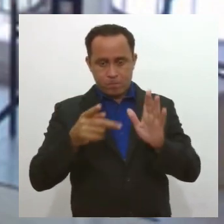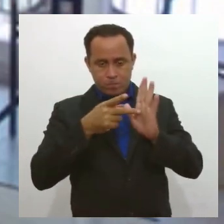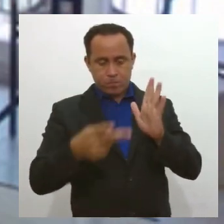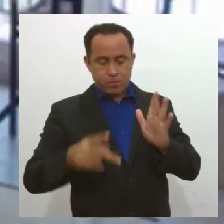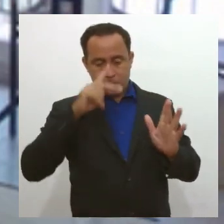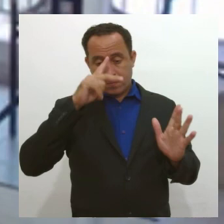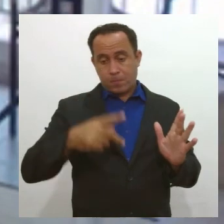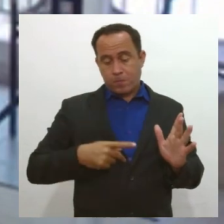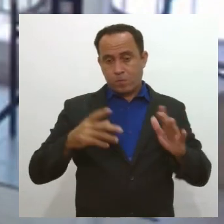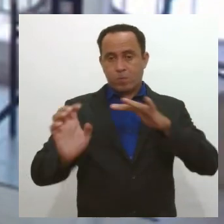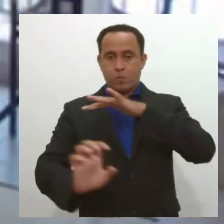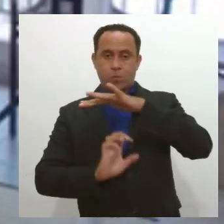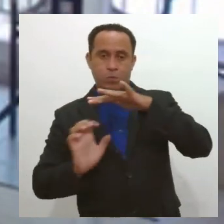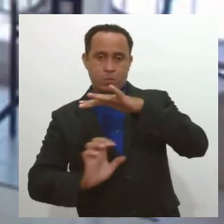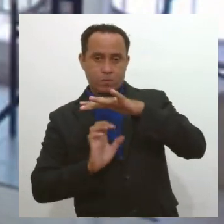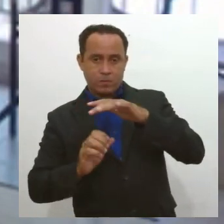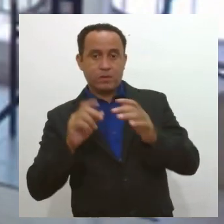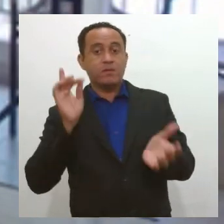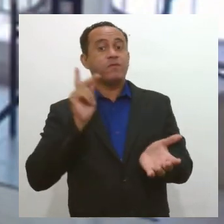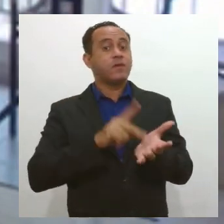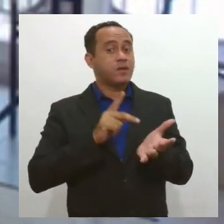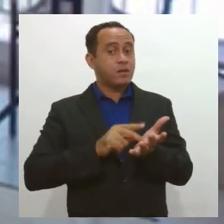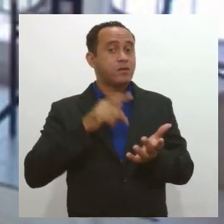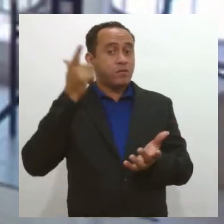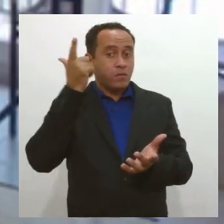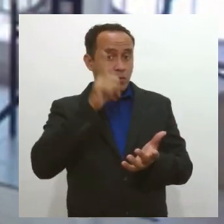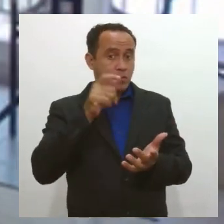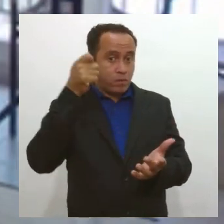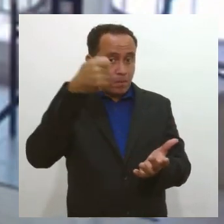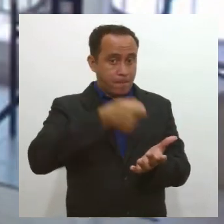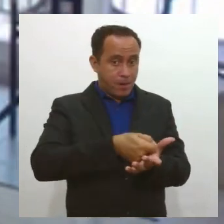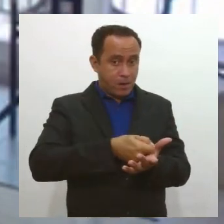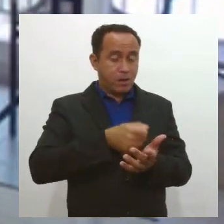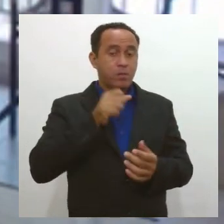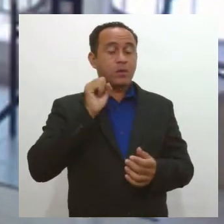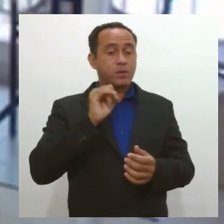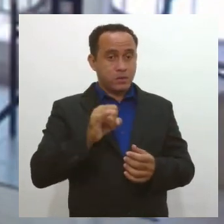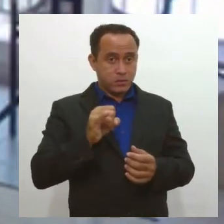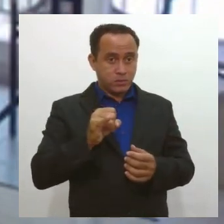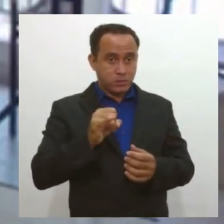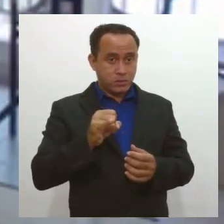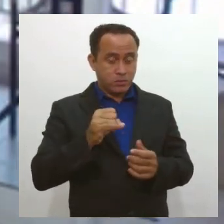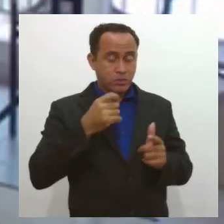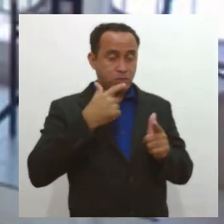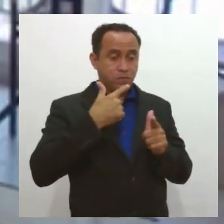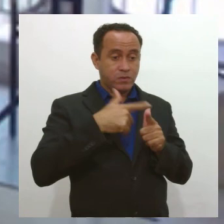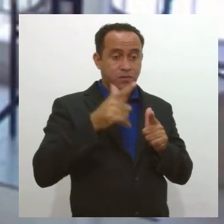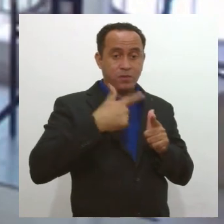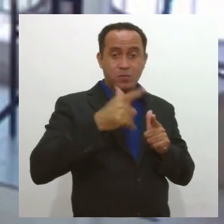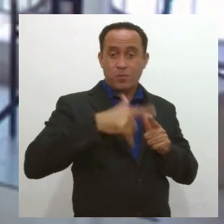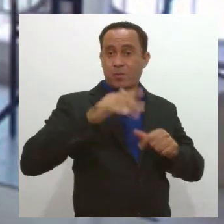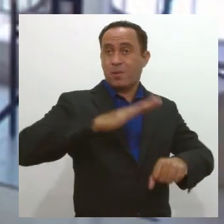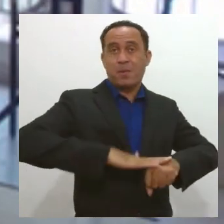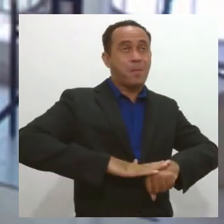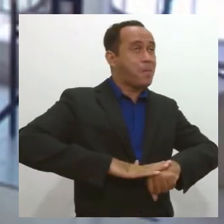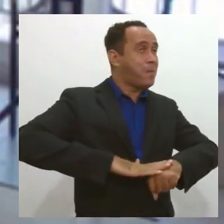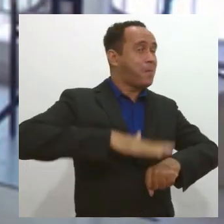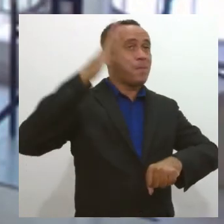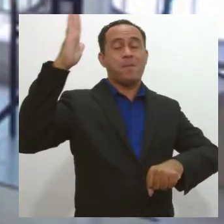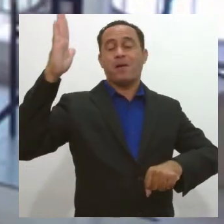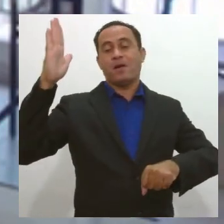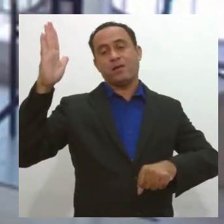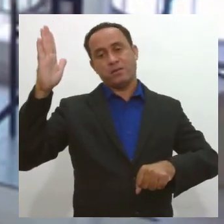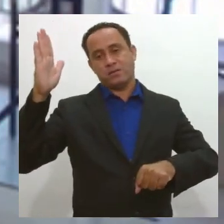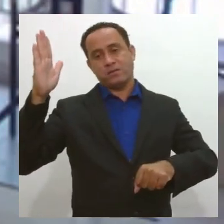ou do seu negócio, se realmente você vai conseguir pagar. Porque senão, ao invés de arrumar uma solução, você vai estar multiplicando o problema